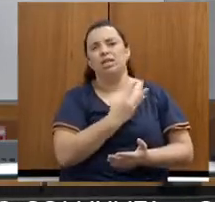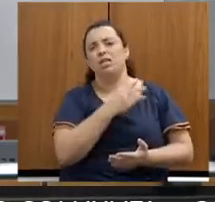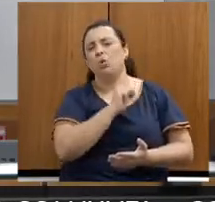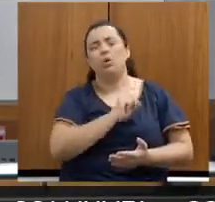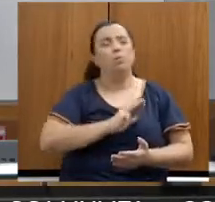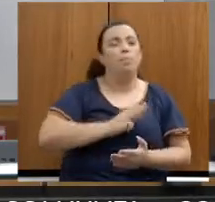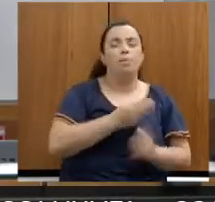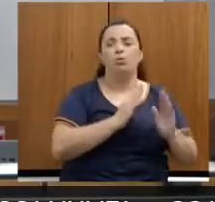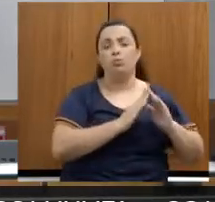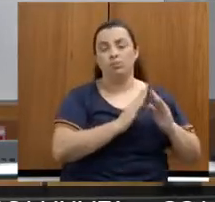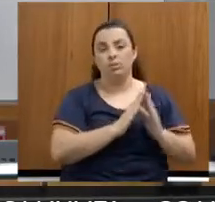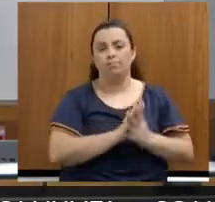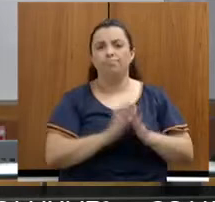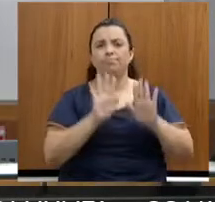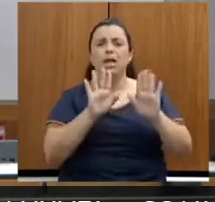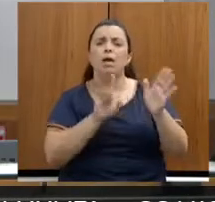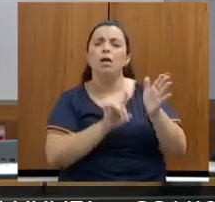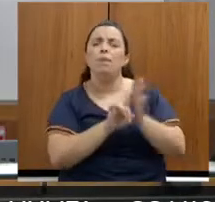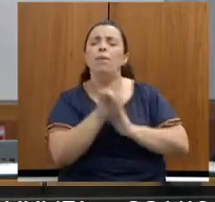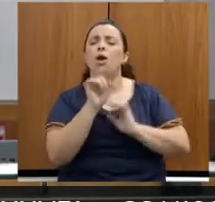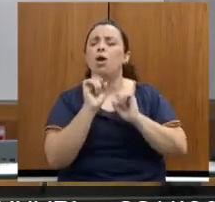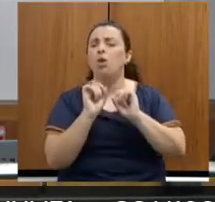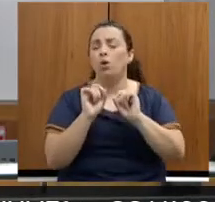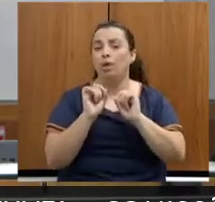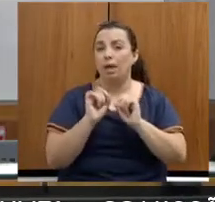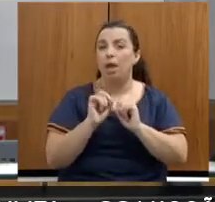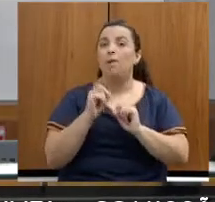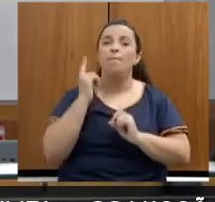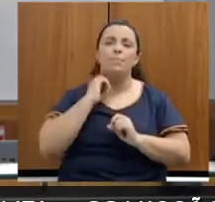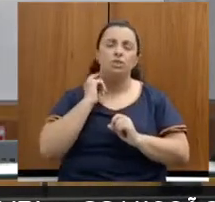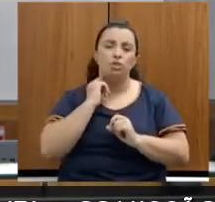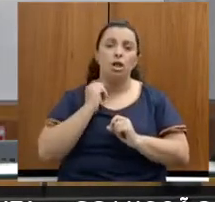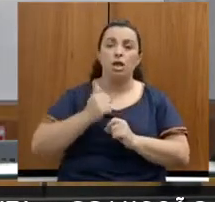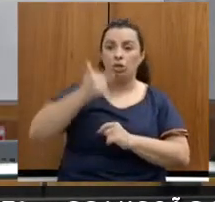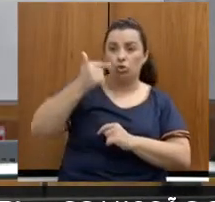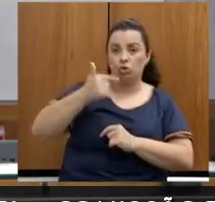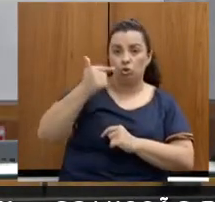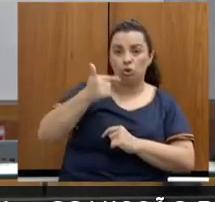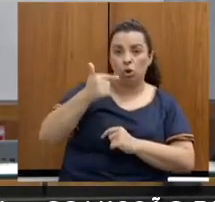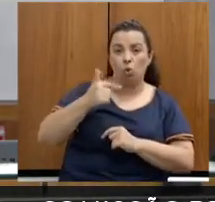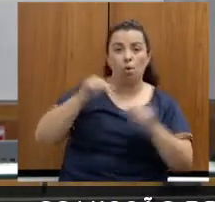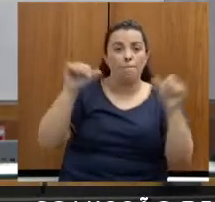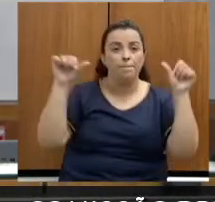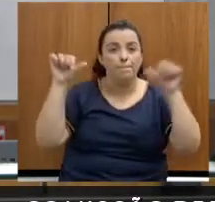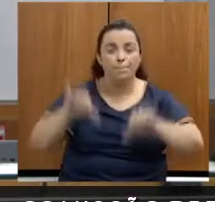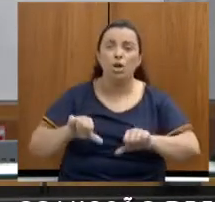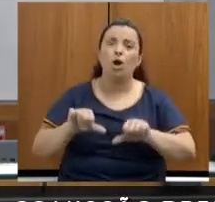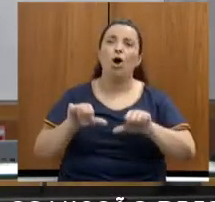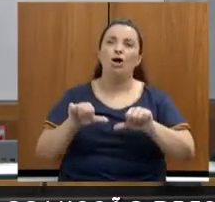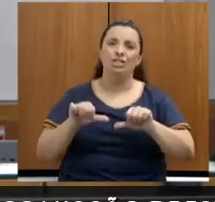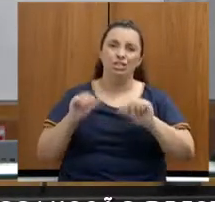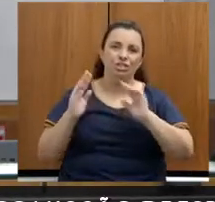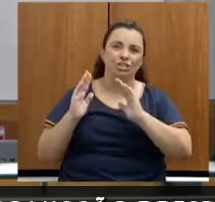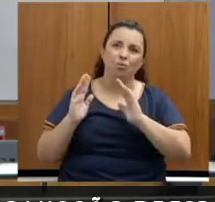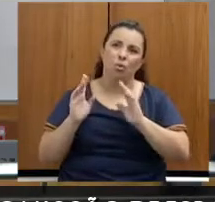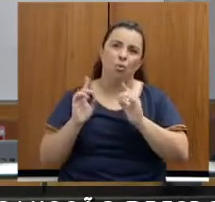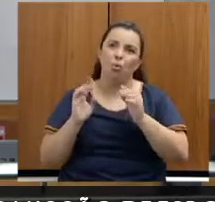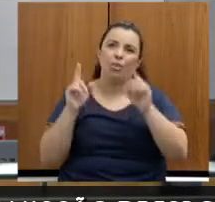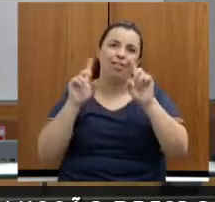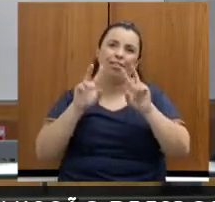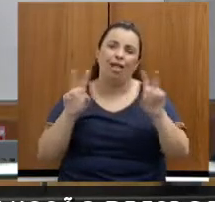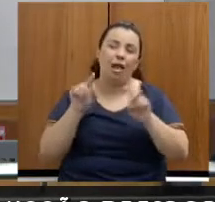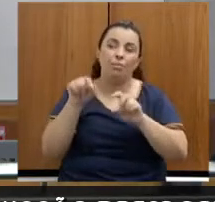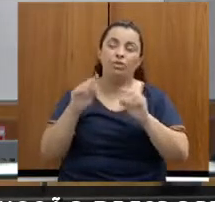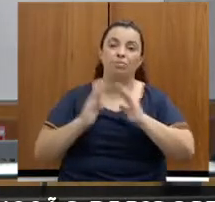mesmo Minas Gerais sendo o segundo maior déficit do Brasil no termo, em questões de habitação, a privatização